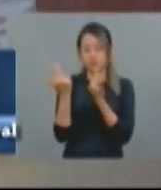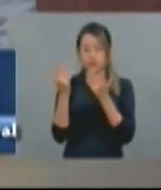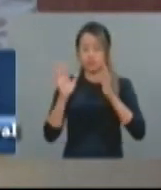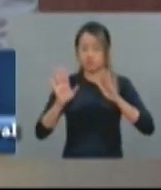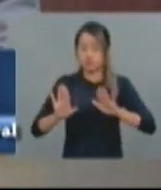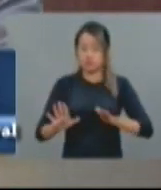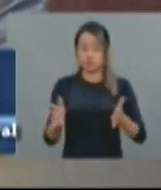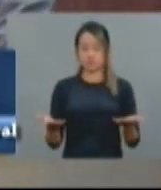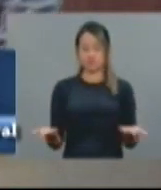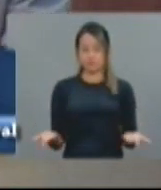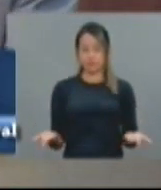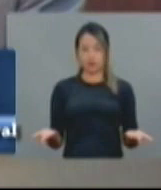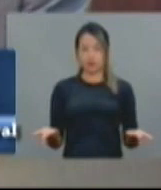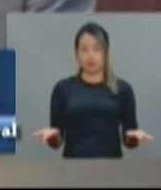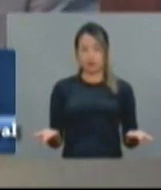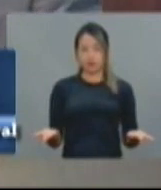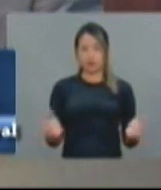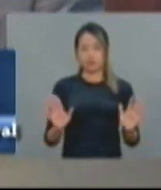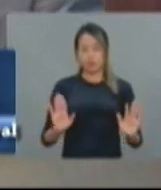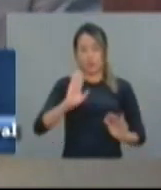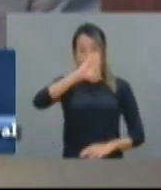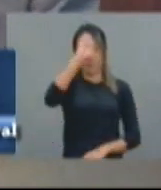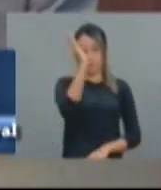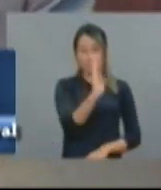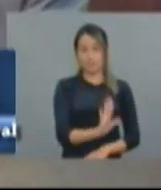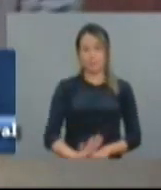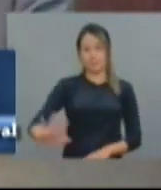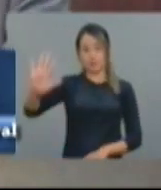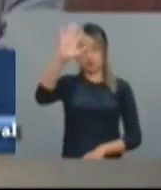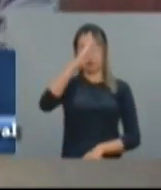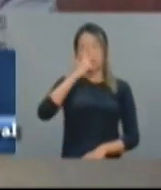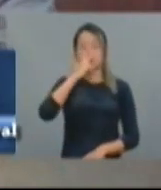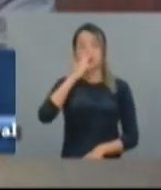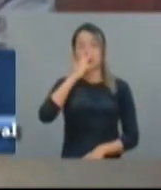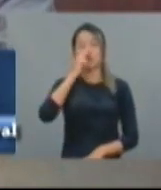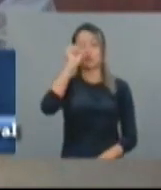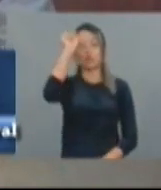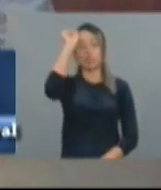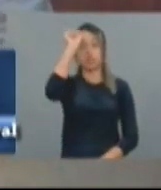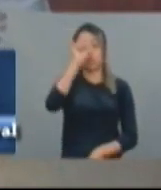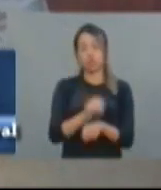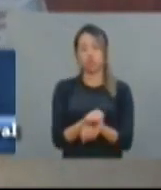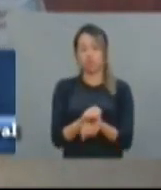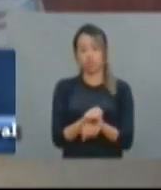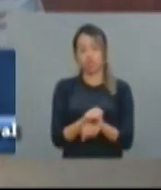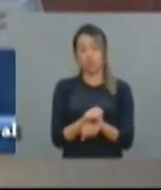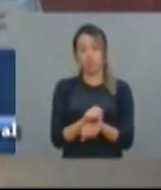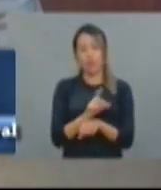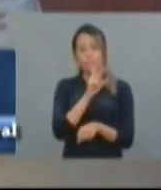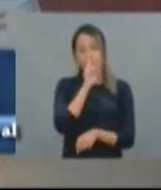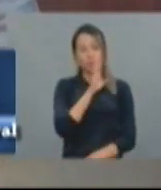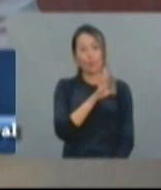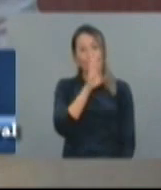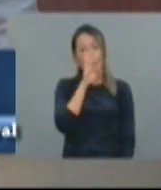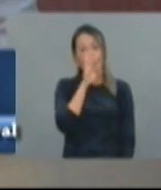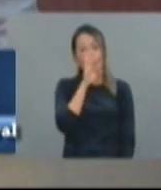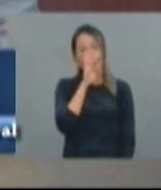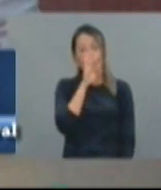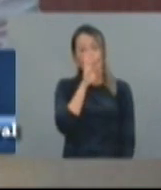Basta dizer que o Brasil está estagnado desde 1980 na produtividade.